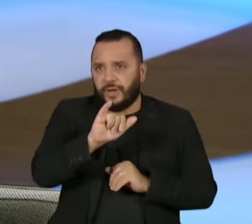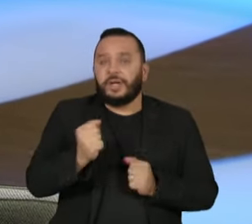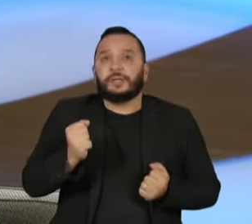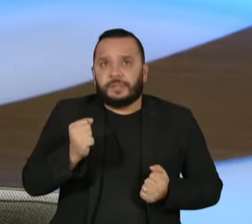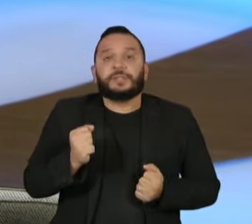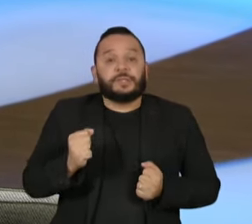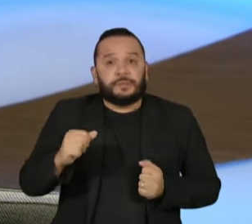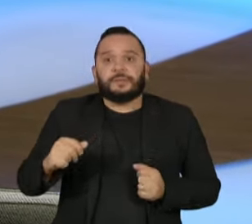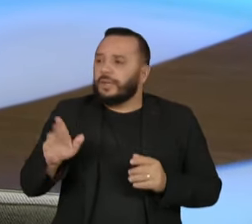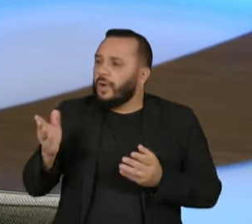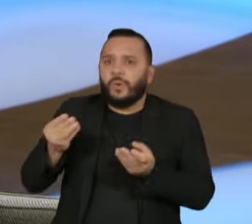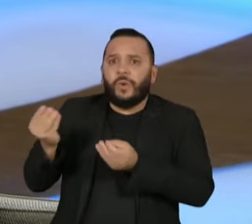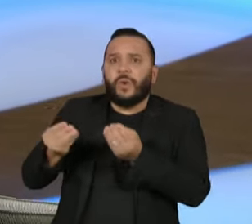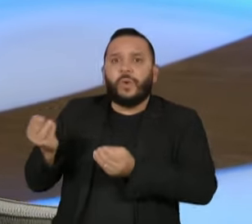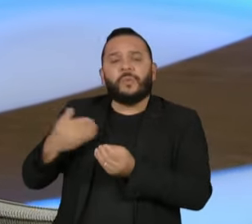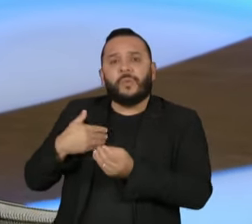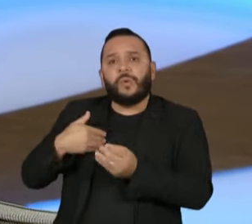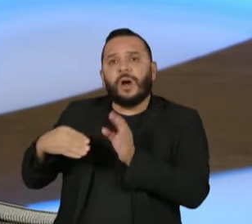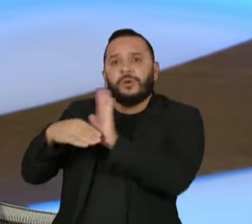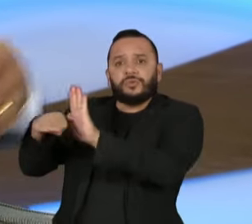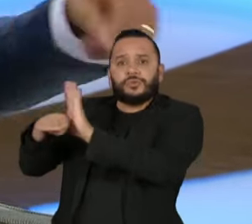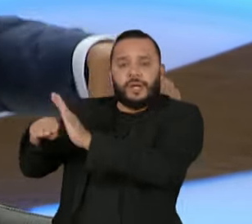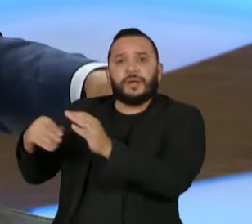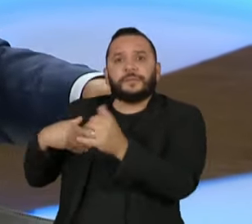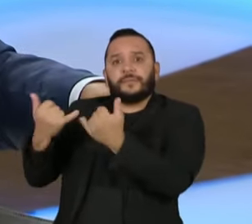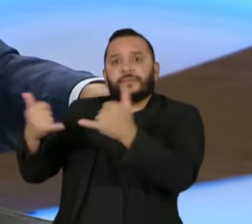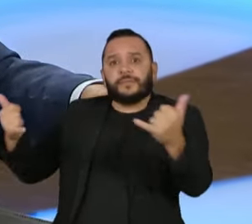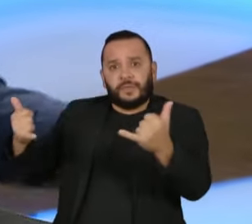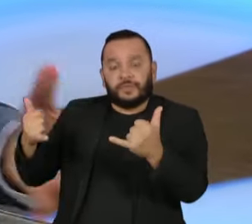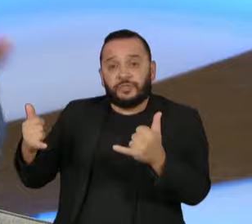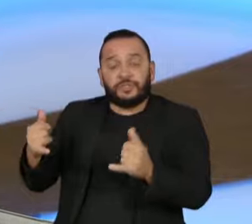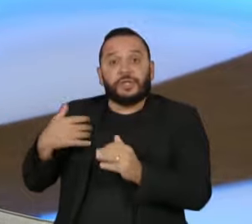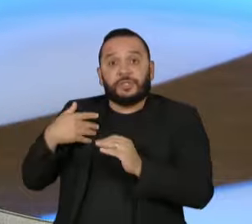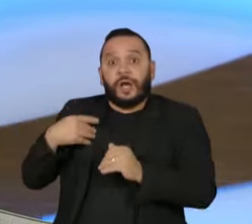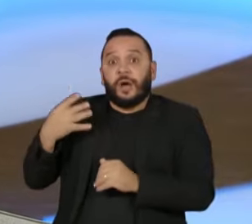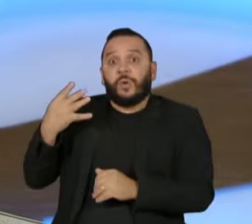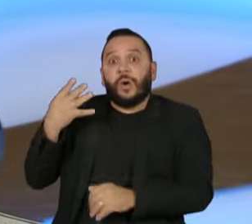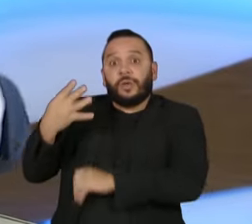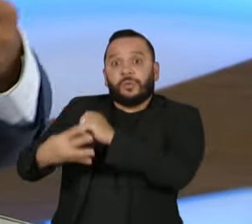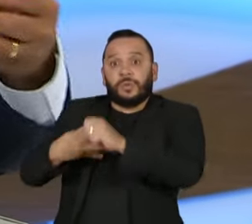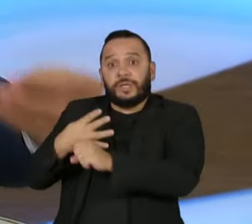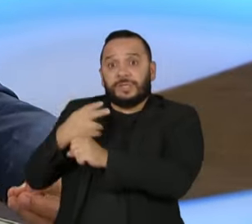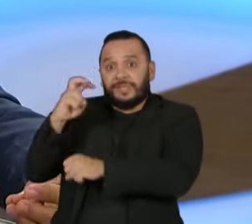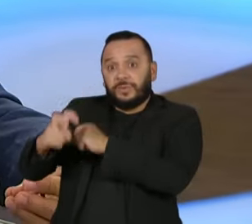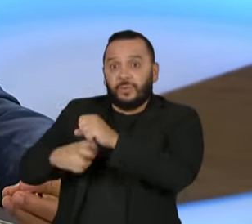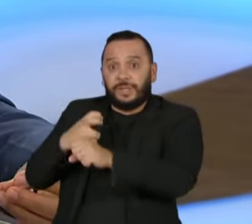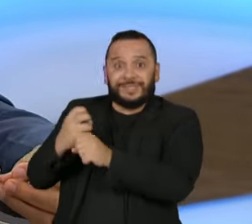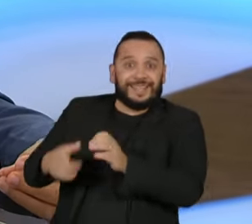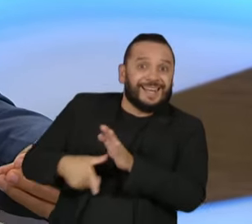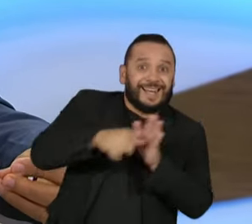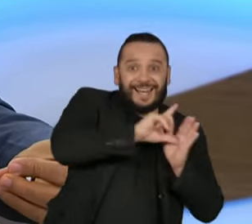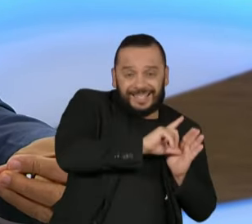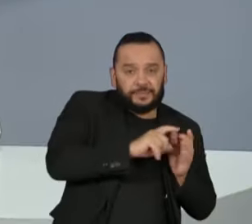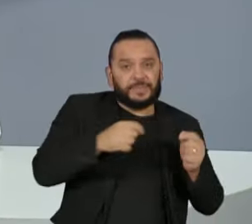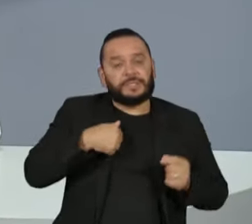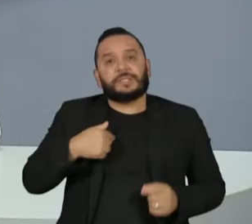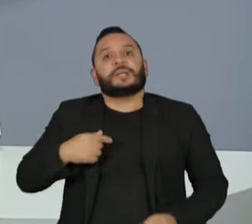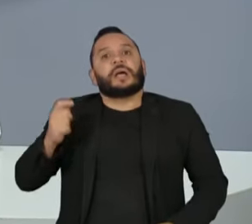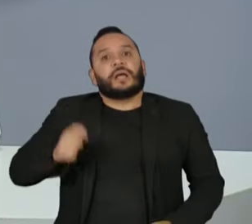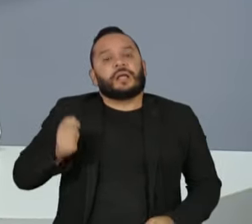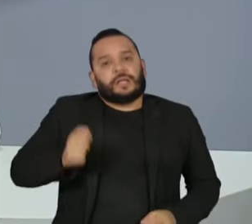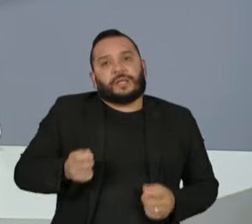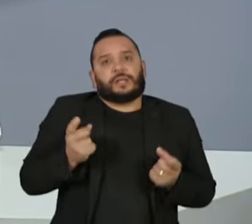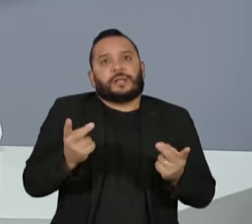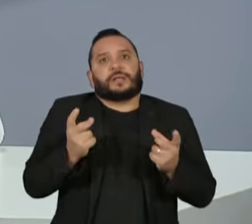demanda de energia daqui a três, quatro, cinco anos, agora. Então, mais liniões, mais investimentos para a geração. casa